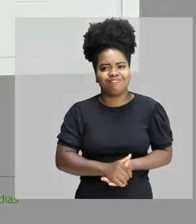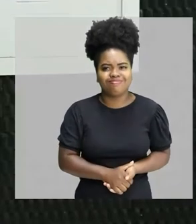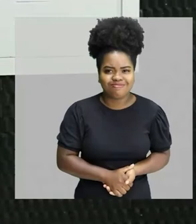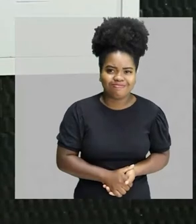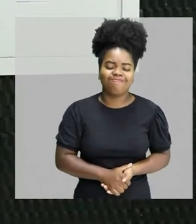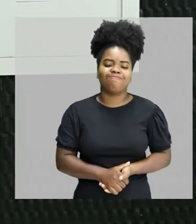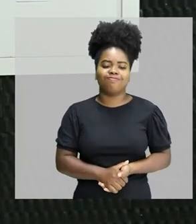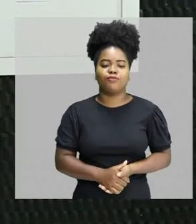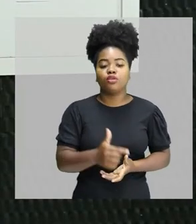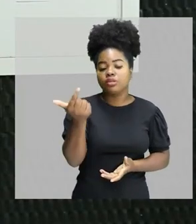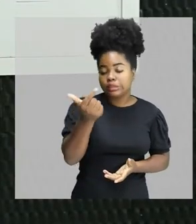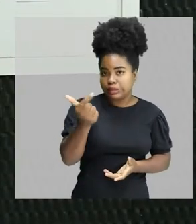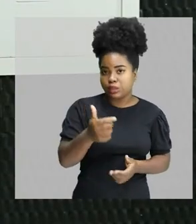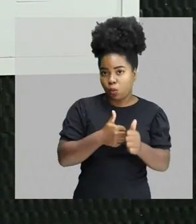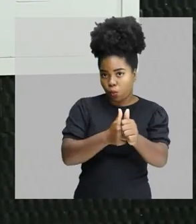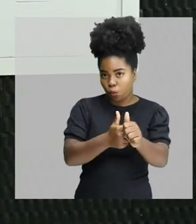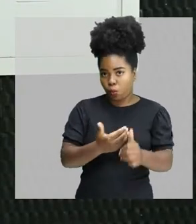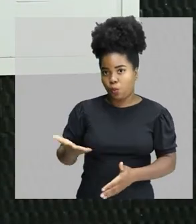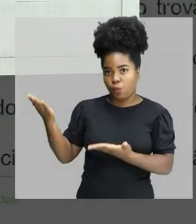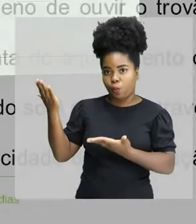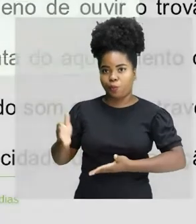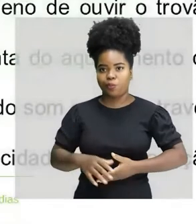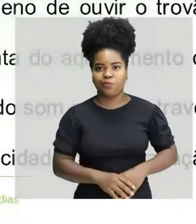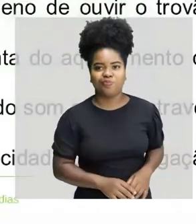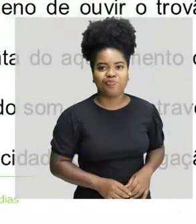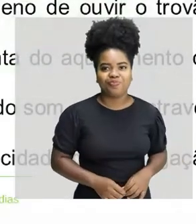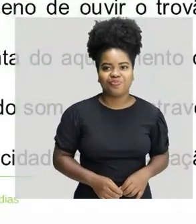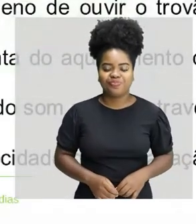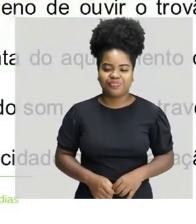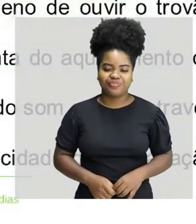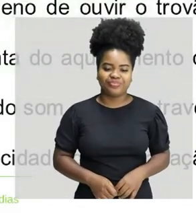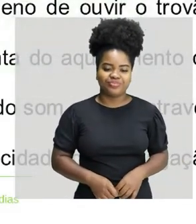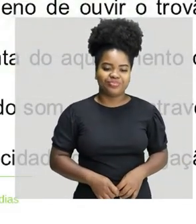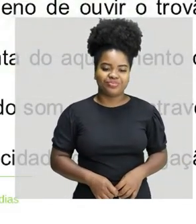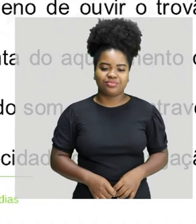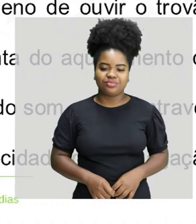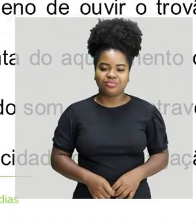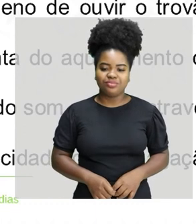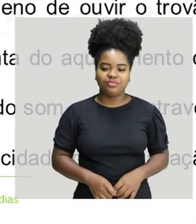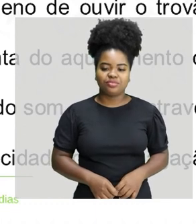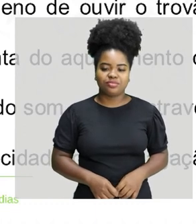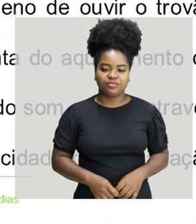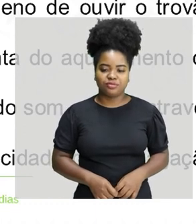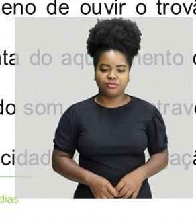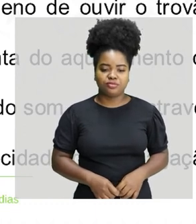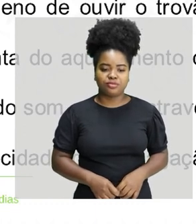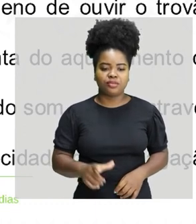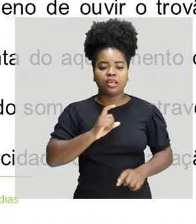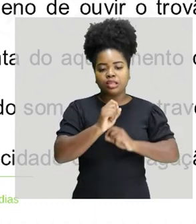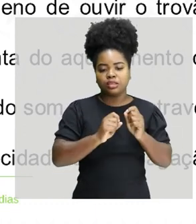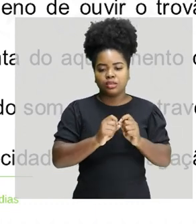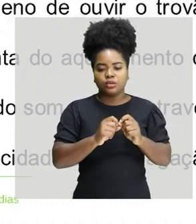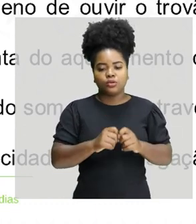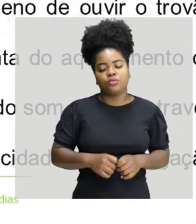Questão 2. Durante a formação de uma tempestade são observadas várias descargas elétricas.